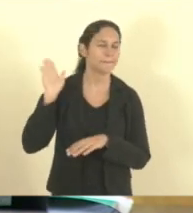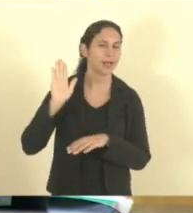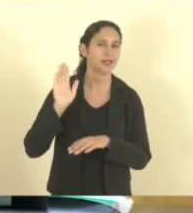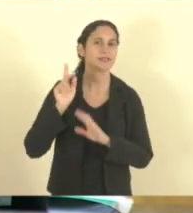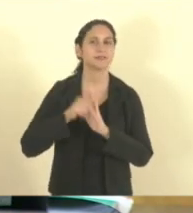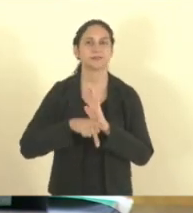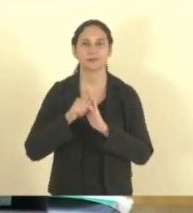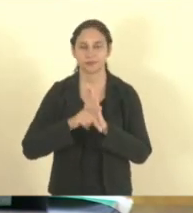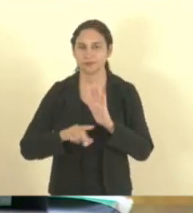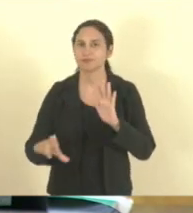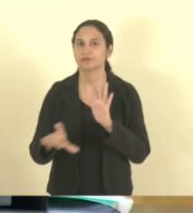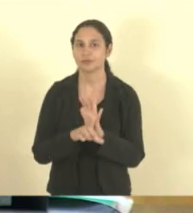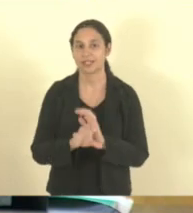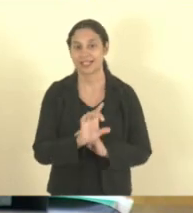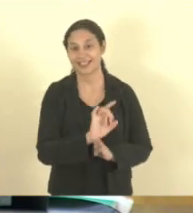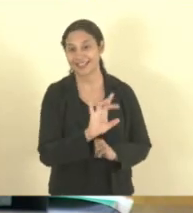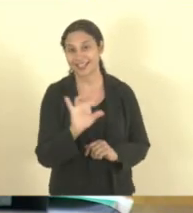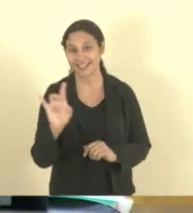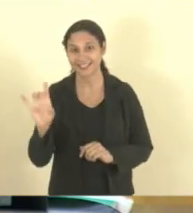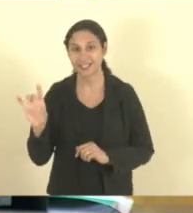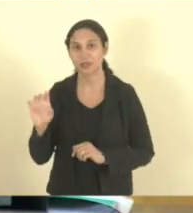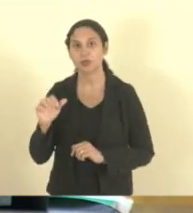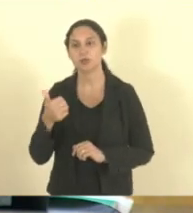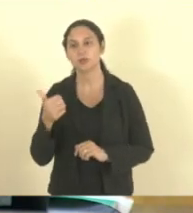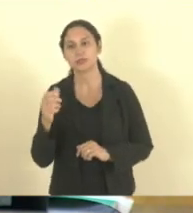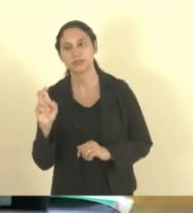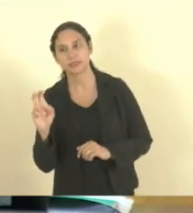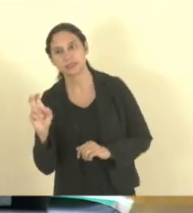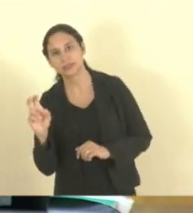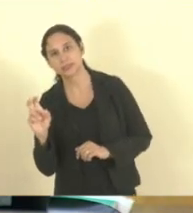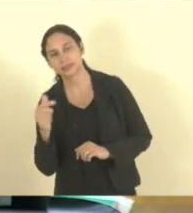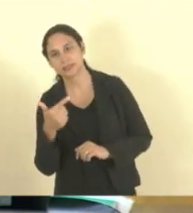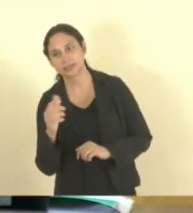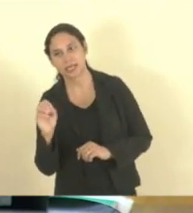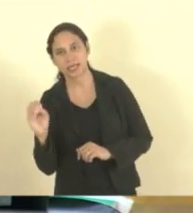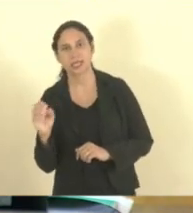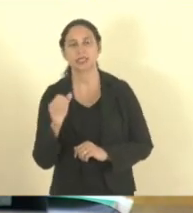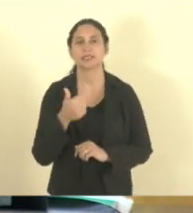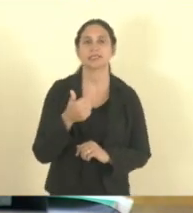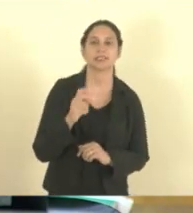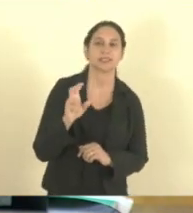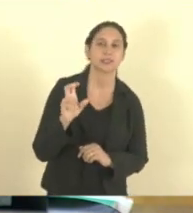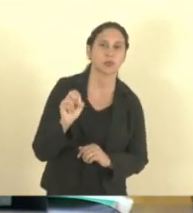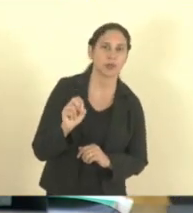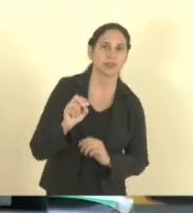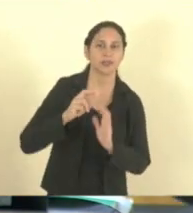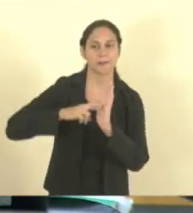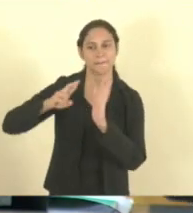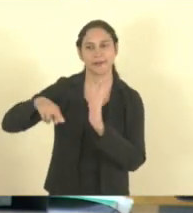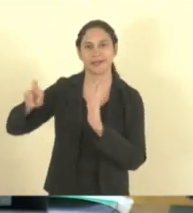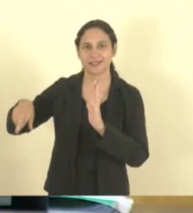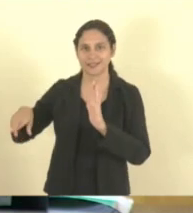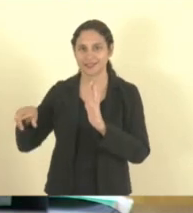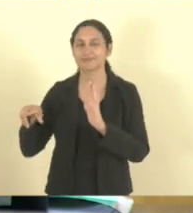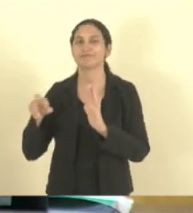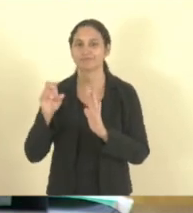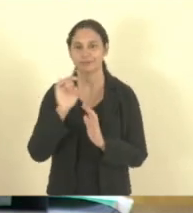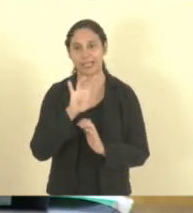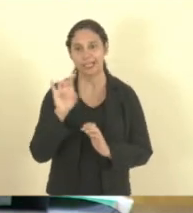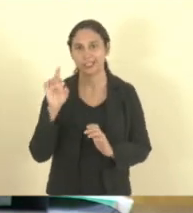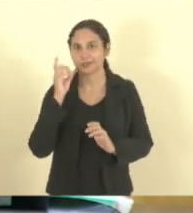média, cada deputado, em média, de 100 a 150 pareceres nos projetos. Então, é uma comissão que